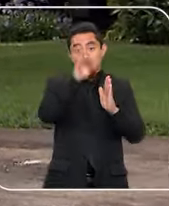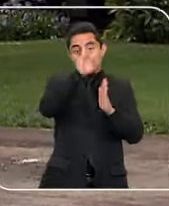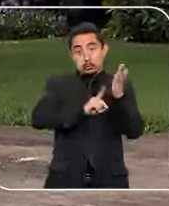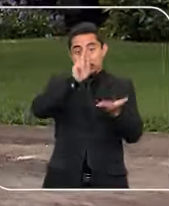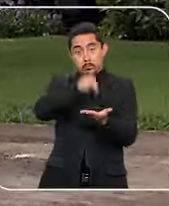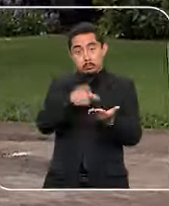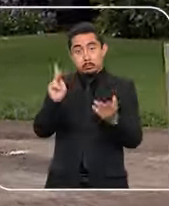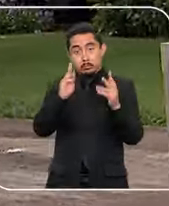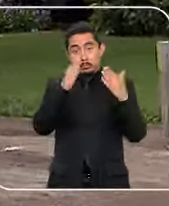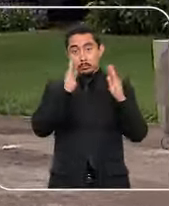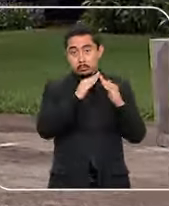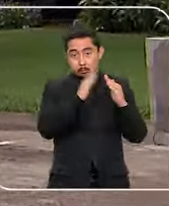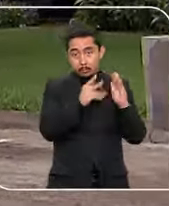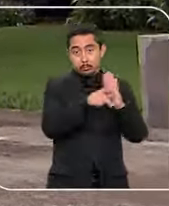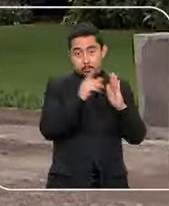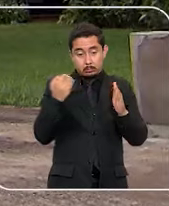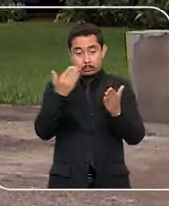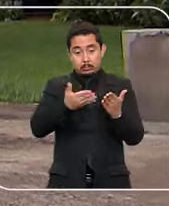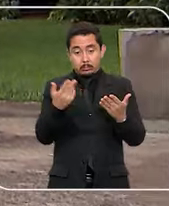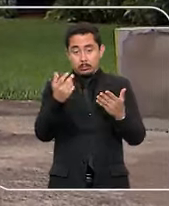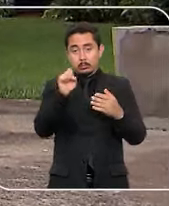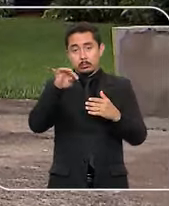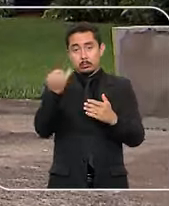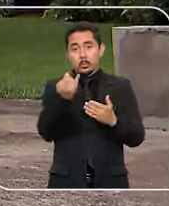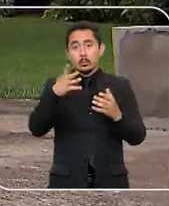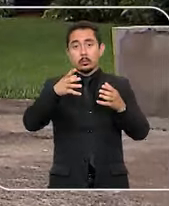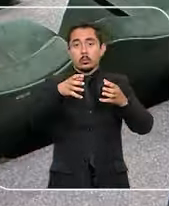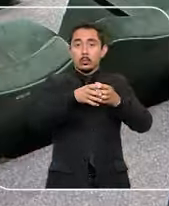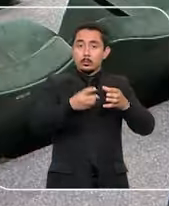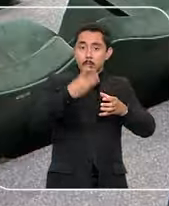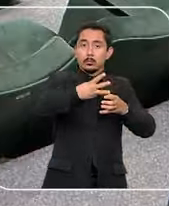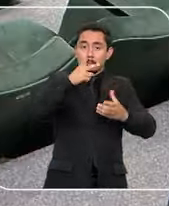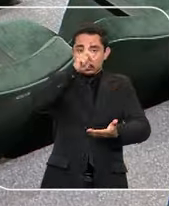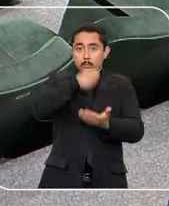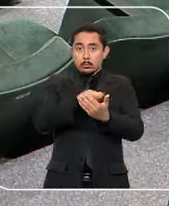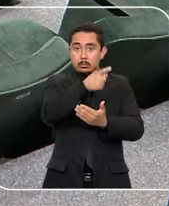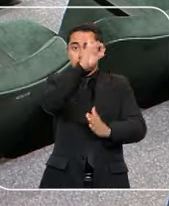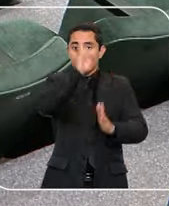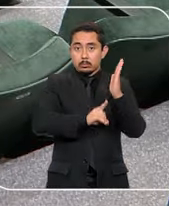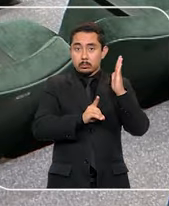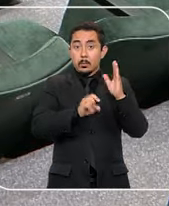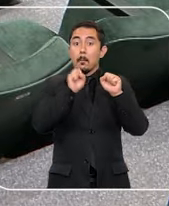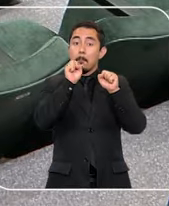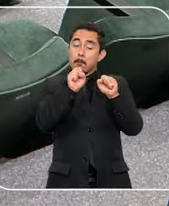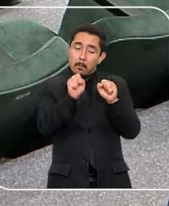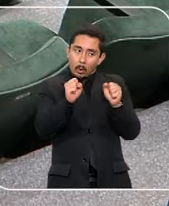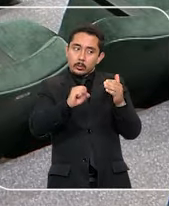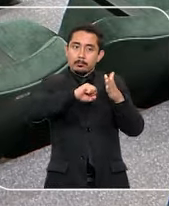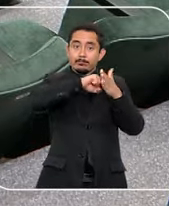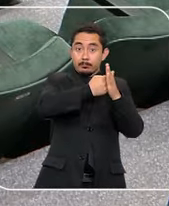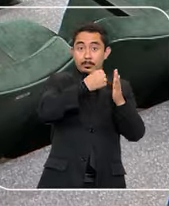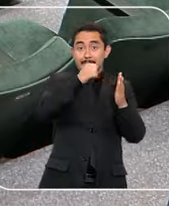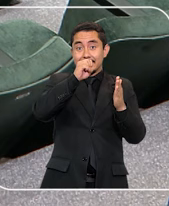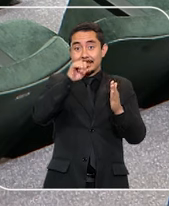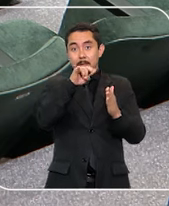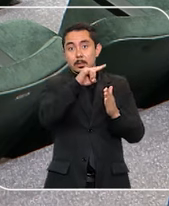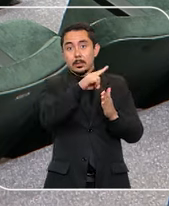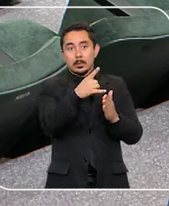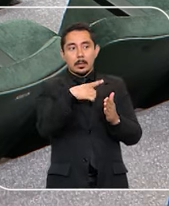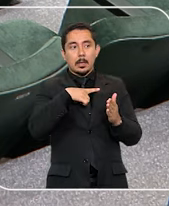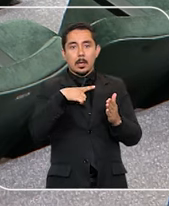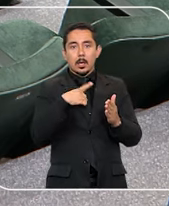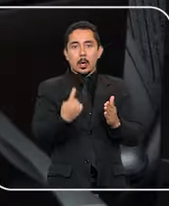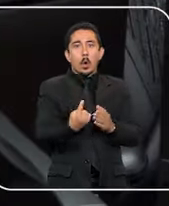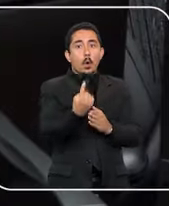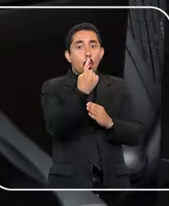envolvendo o direito real de habitação que chegou ao STJ, a terceira turma decidiu que esse direito pode ser mitigado